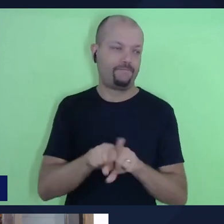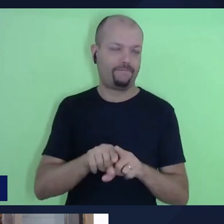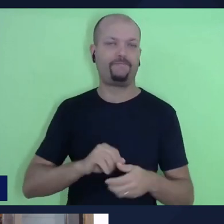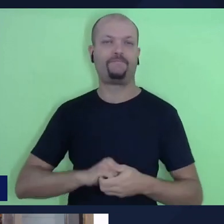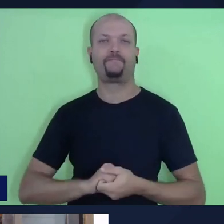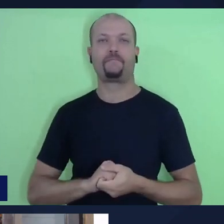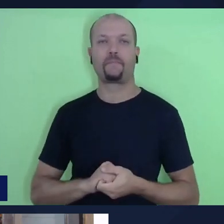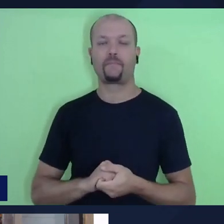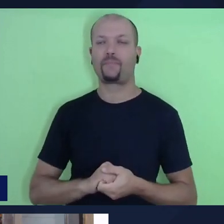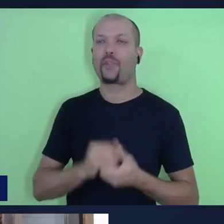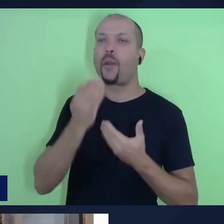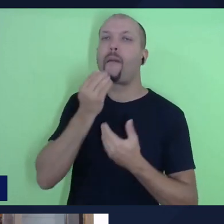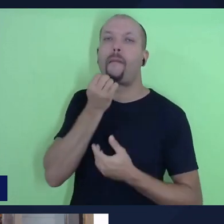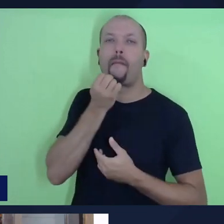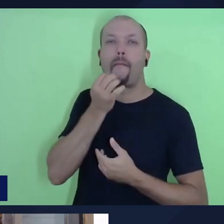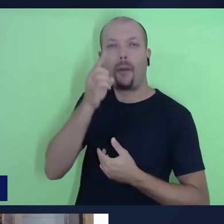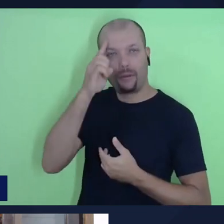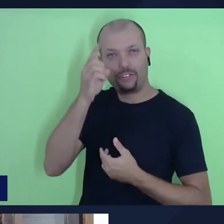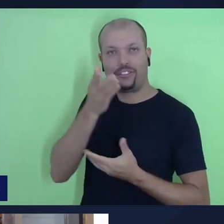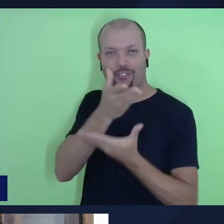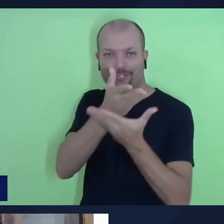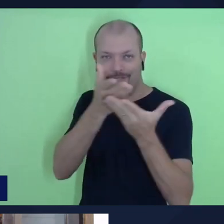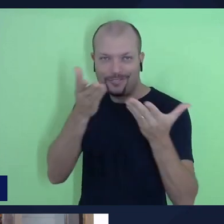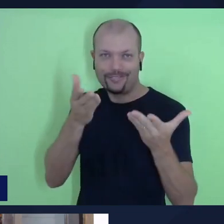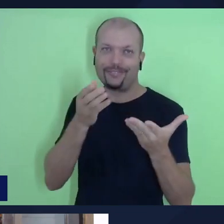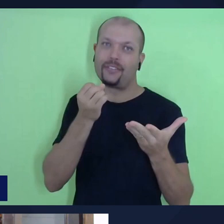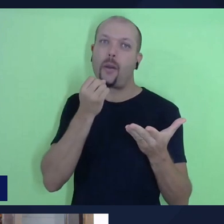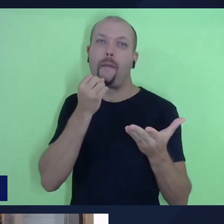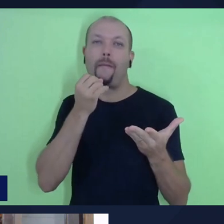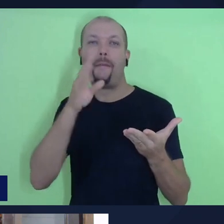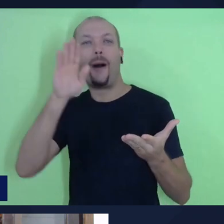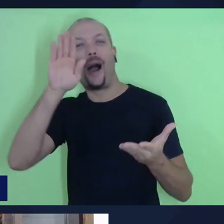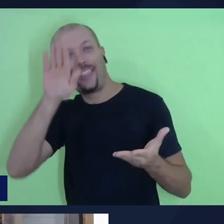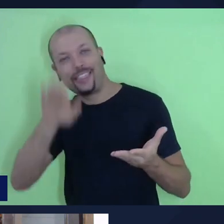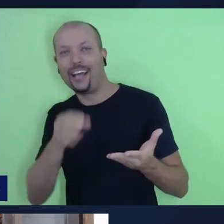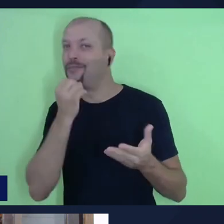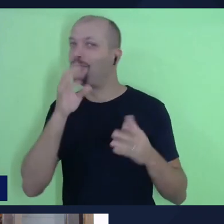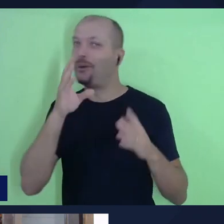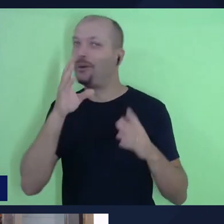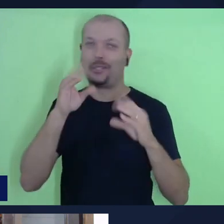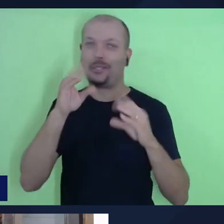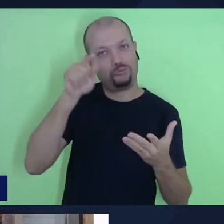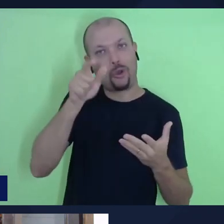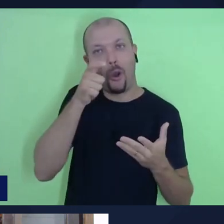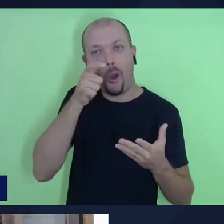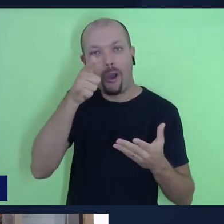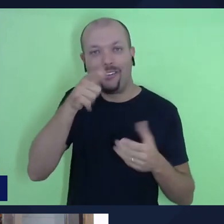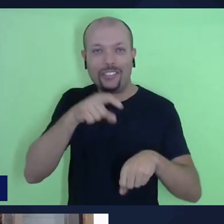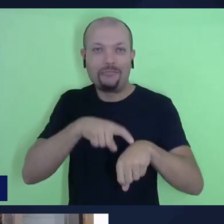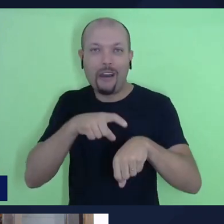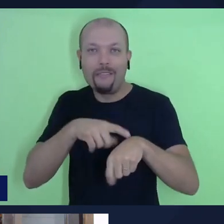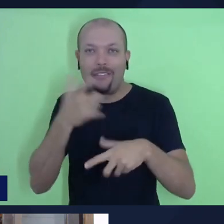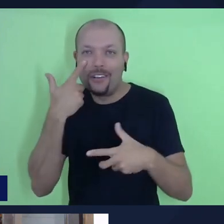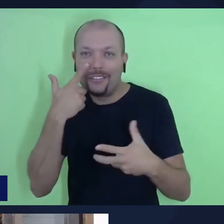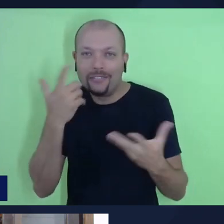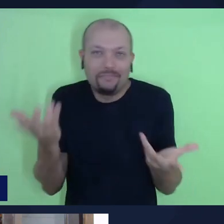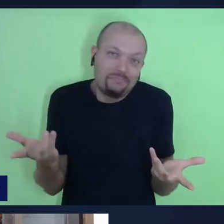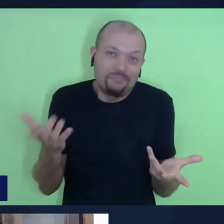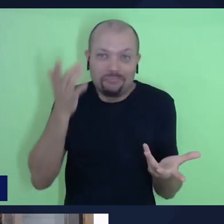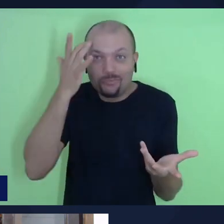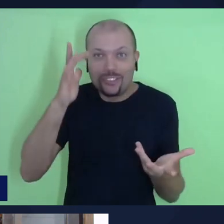Bom dia, né, ou boa noite, ou boa tarde, dependendo do horário que você estiver assistindo,